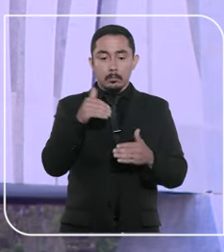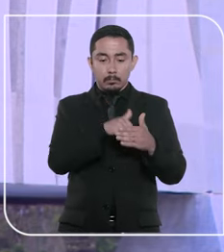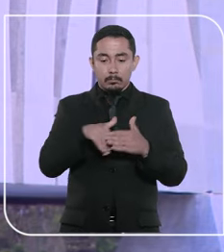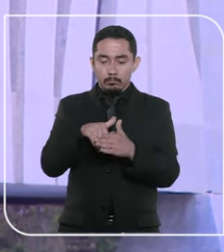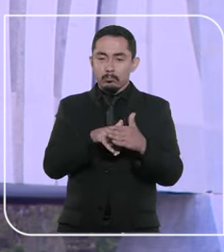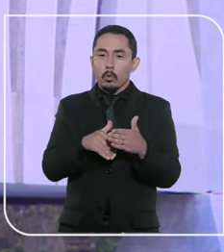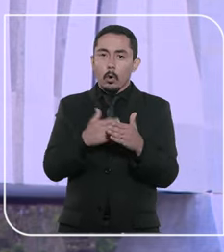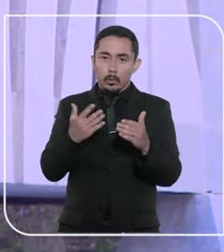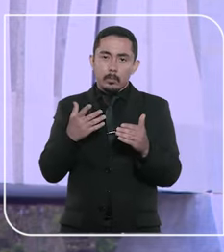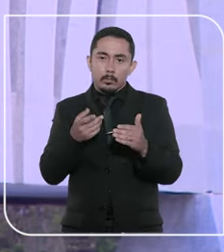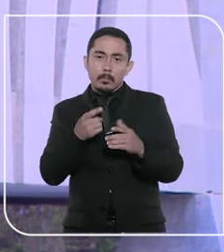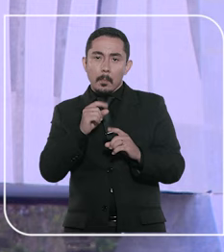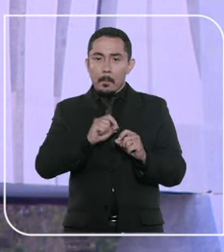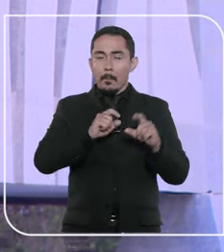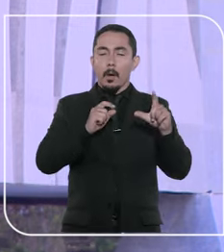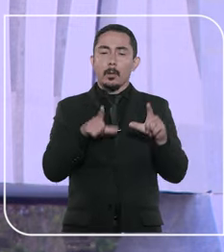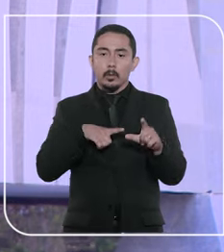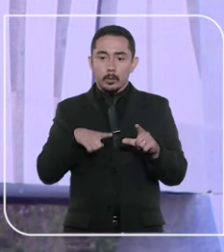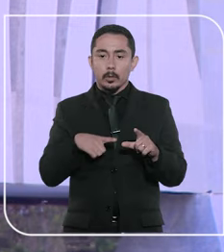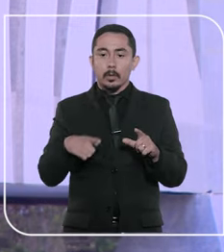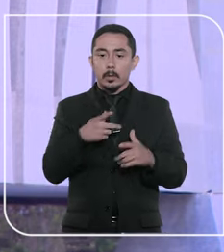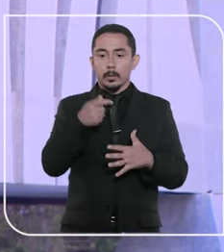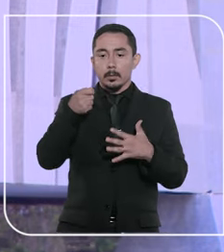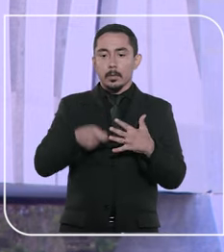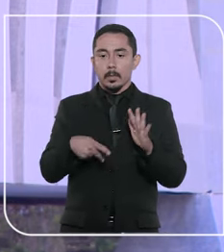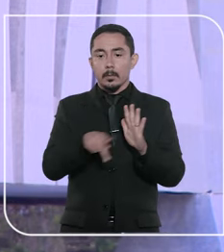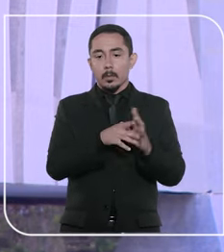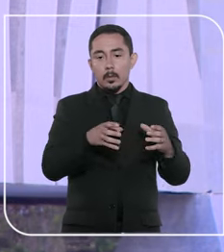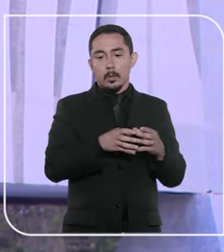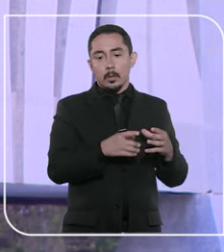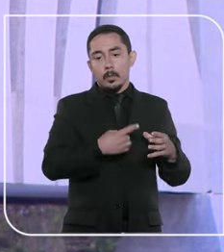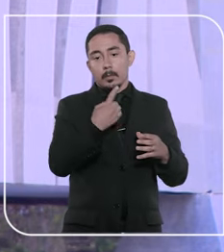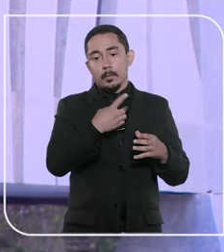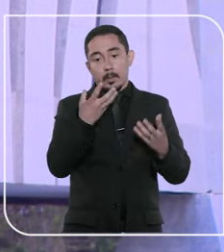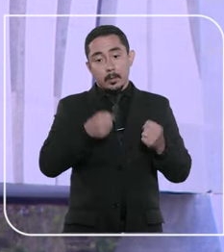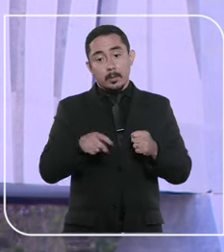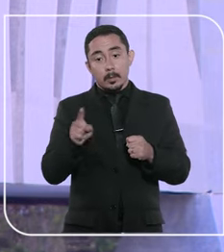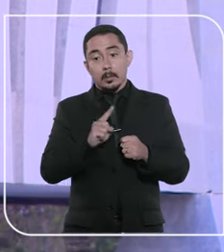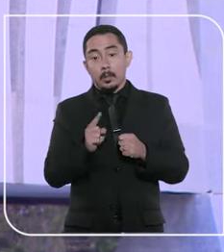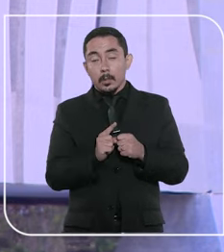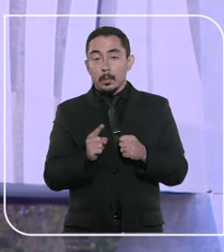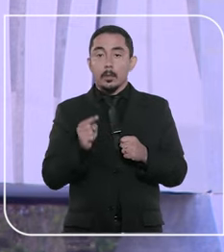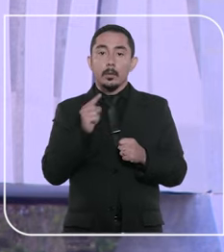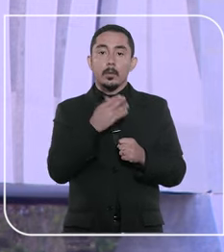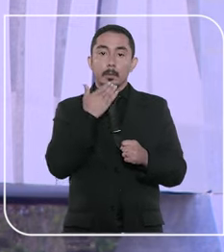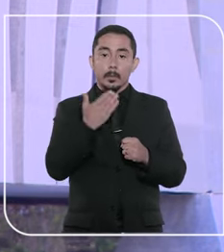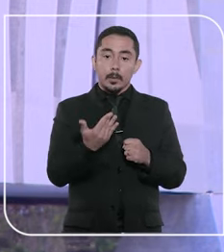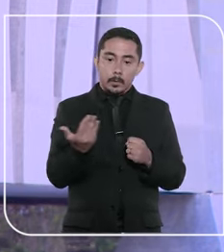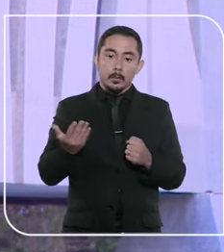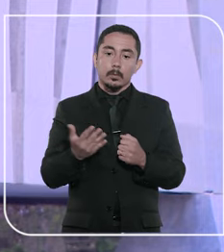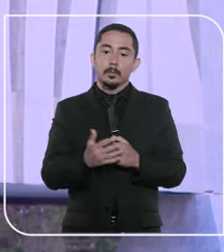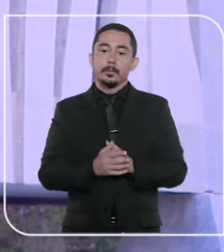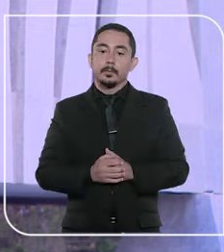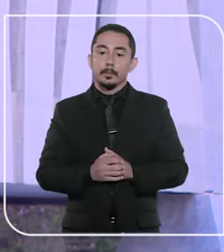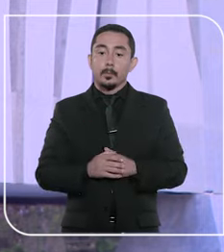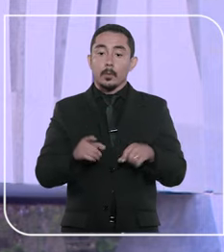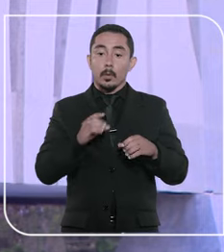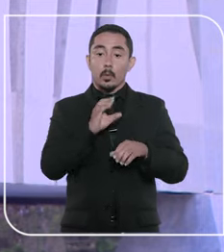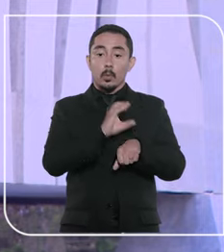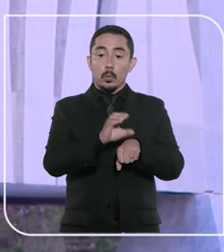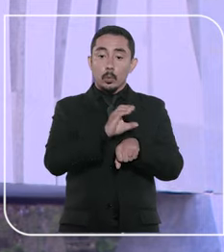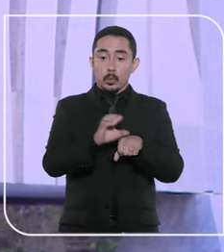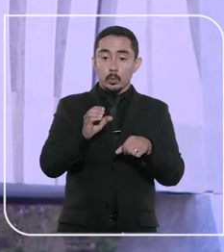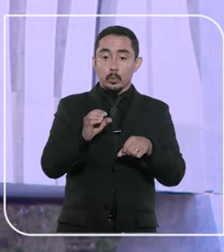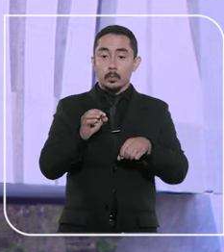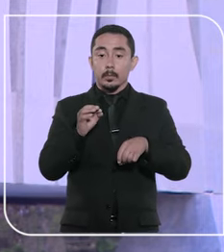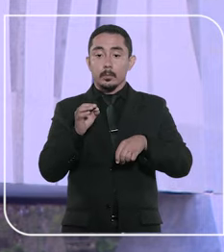acompanhado pela maioria da terceira turma, explicou que, conforme destacado na sentença de primeiro grau que julgou improcedentes os pedidos dos